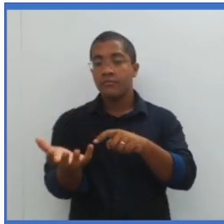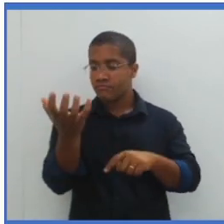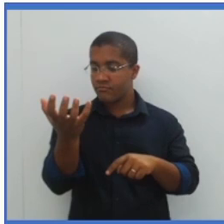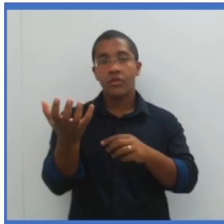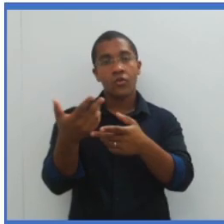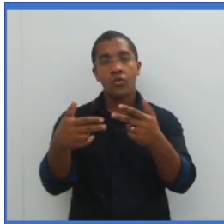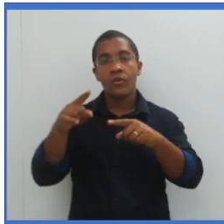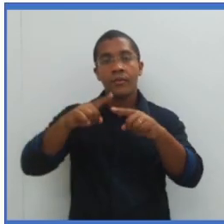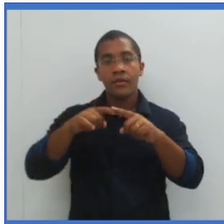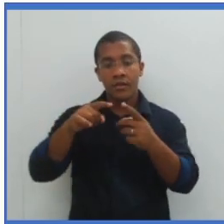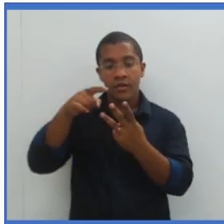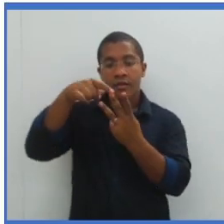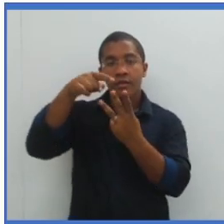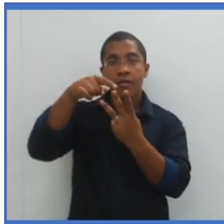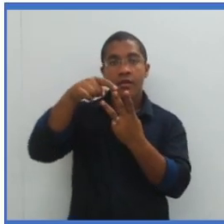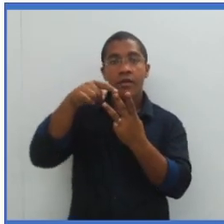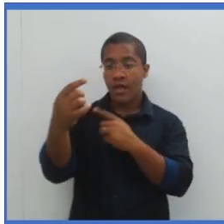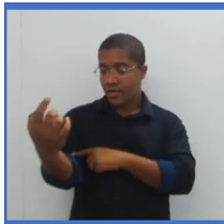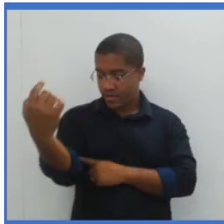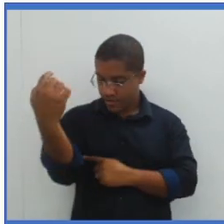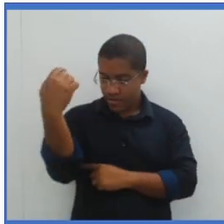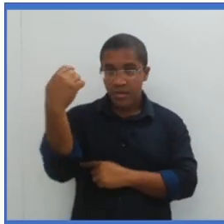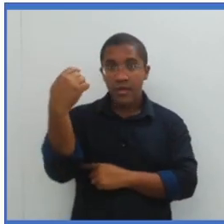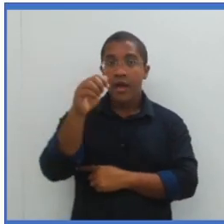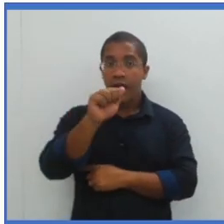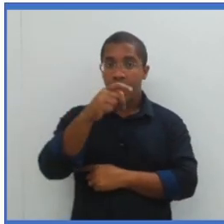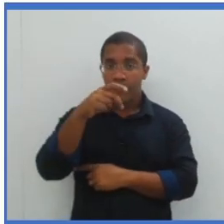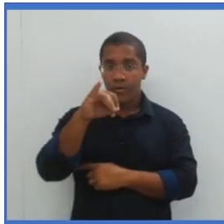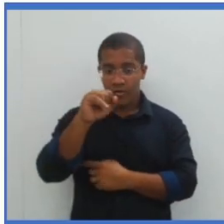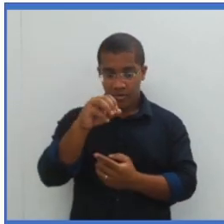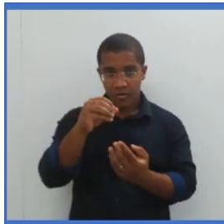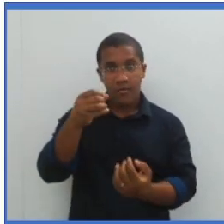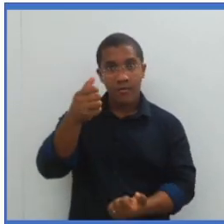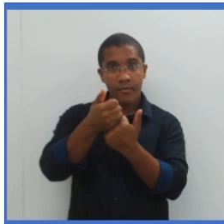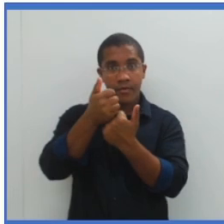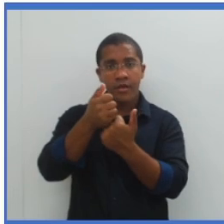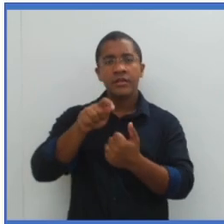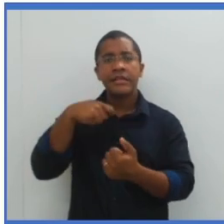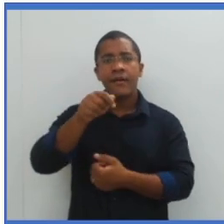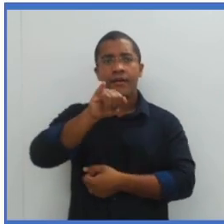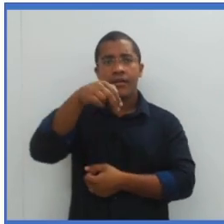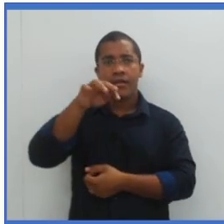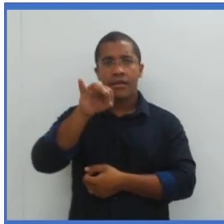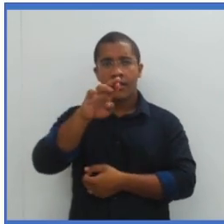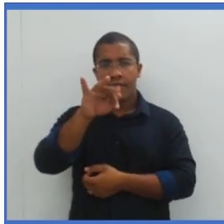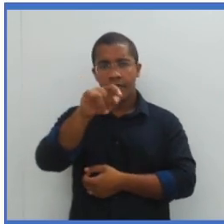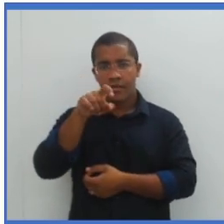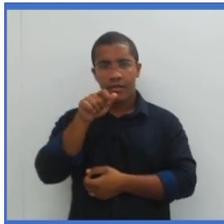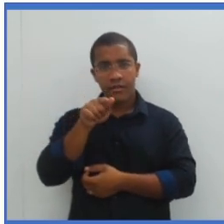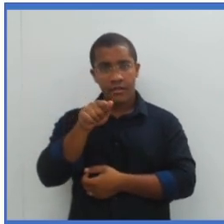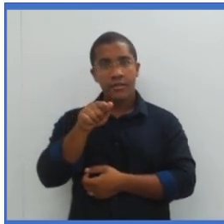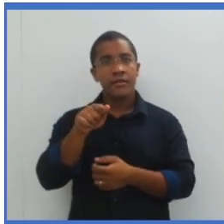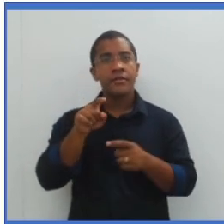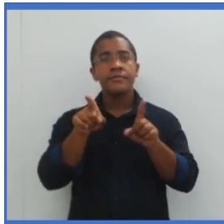nas mãos. Quem tá no meio? O ponto de apoio. Então, eu tenho uma alavanca interfixa. Assim